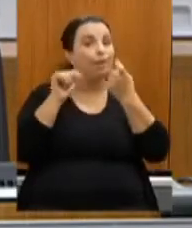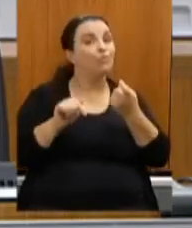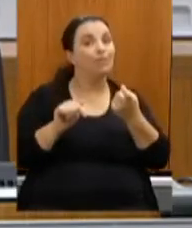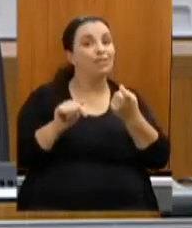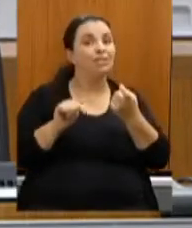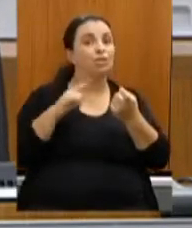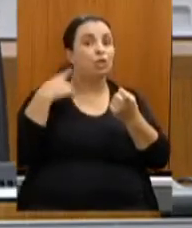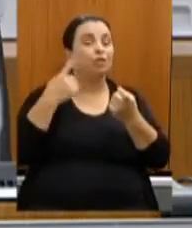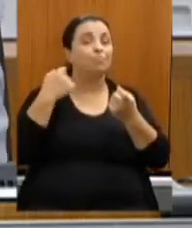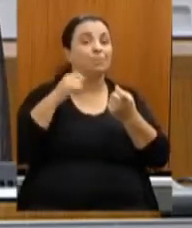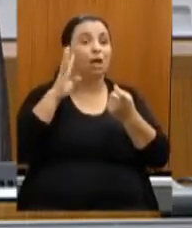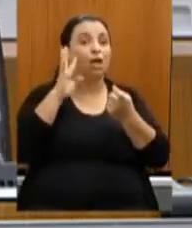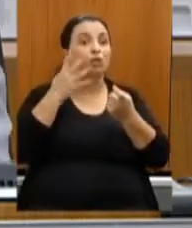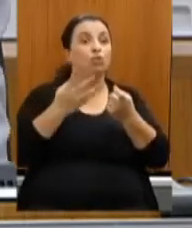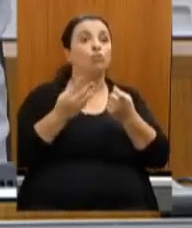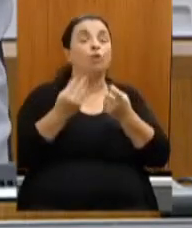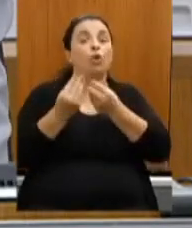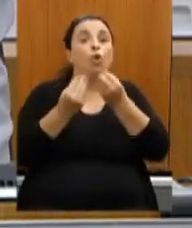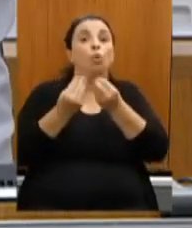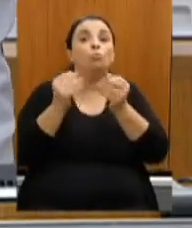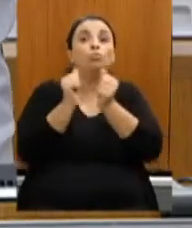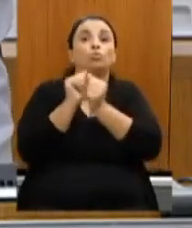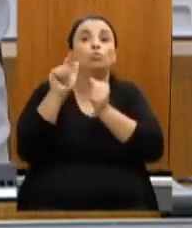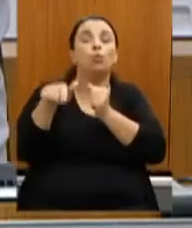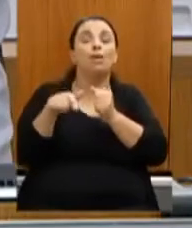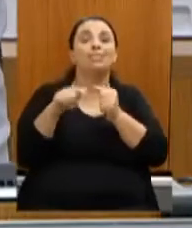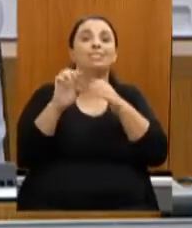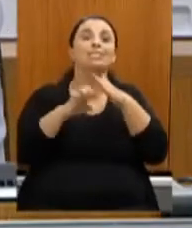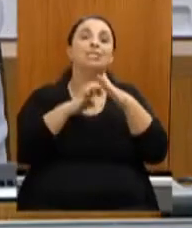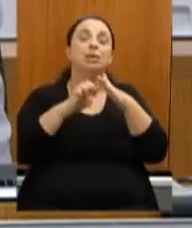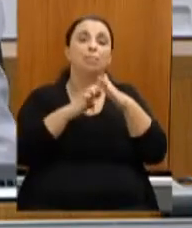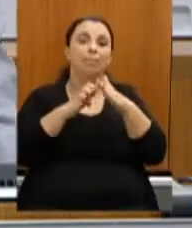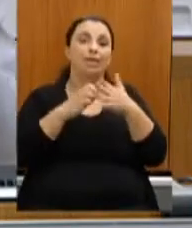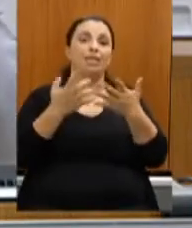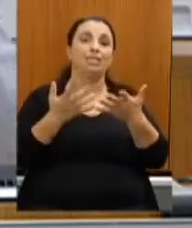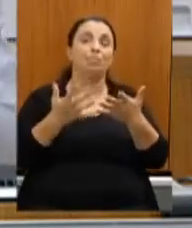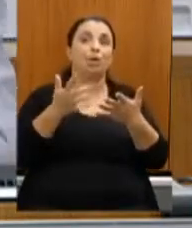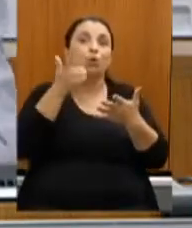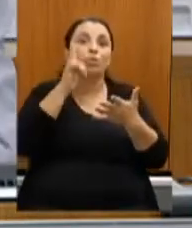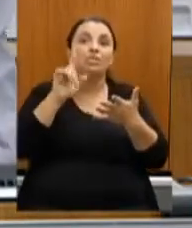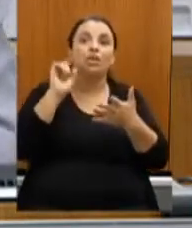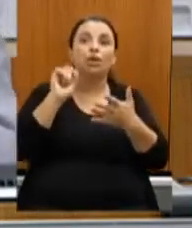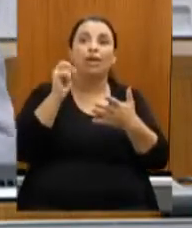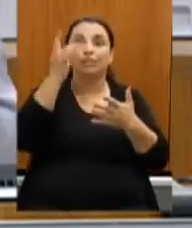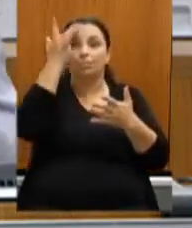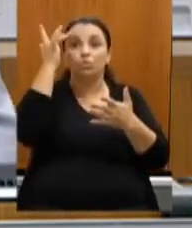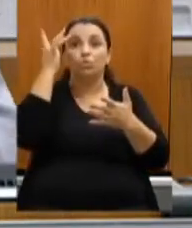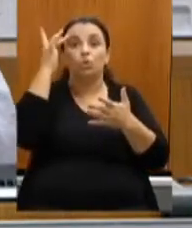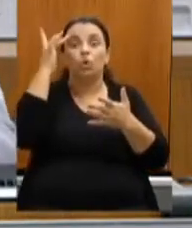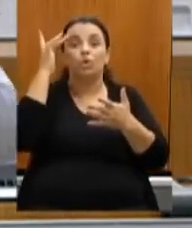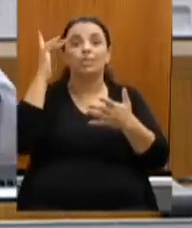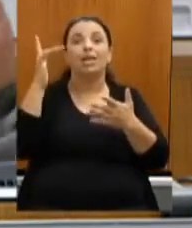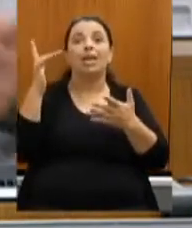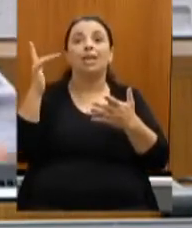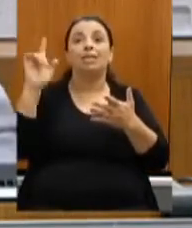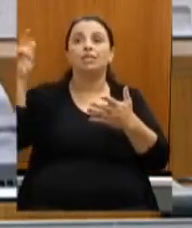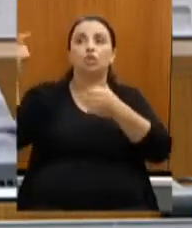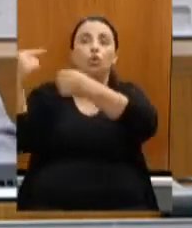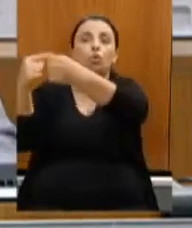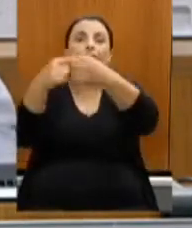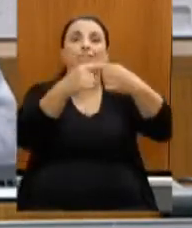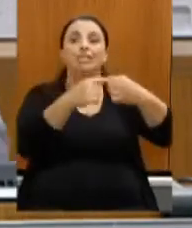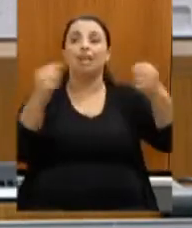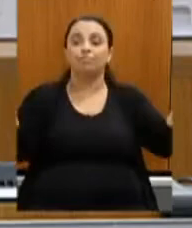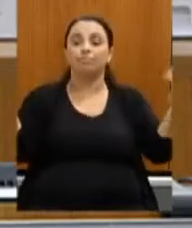resolver com essas operadoras sabe no Minas para o Brasil que as pessoas venham e é preciso que os mineiros também venham conhecer a